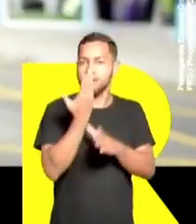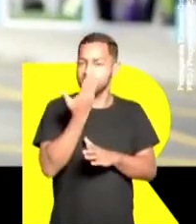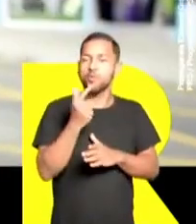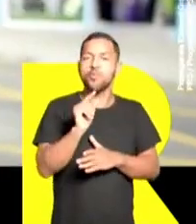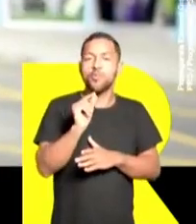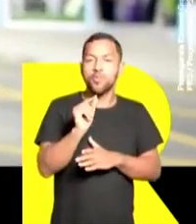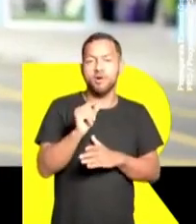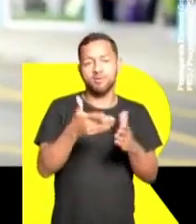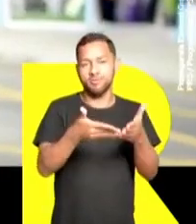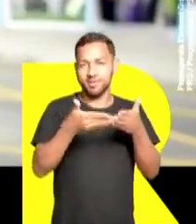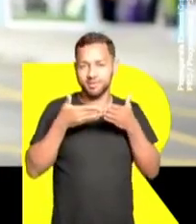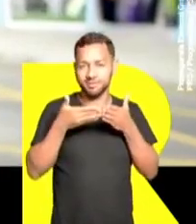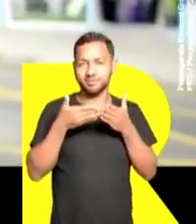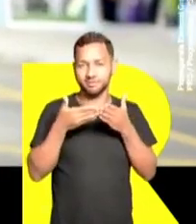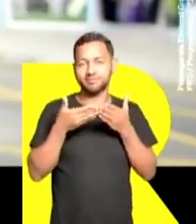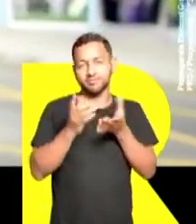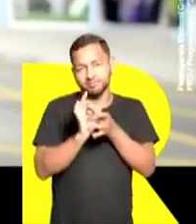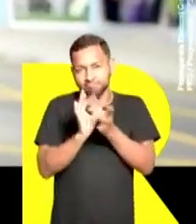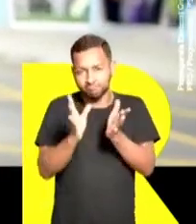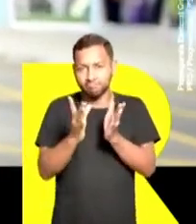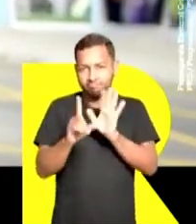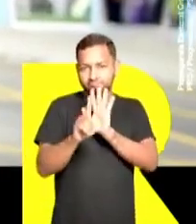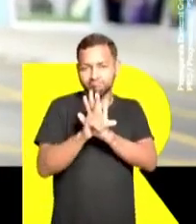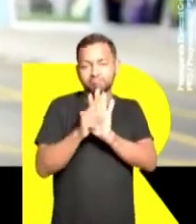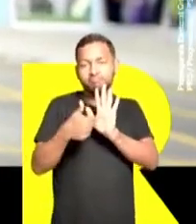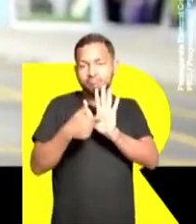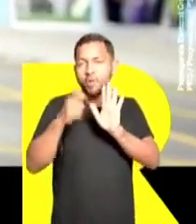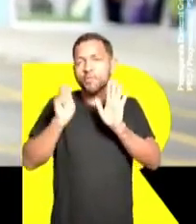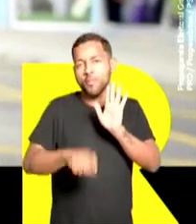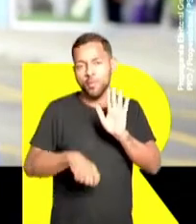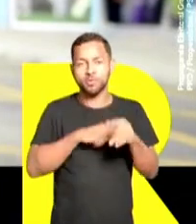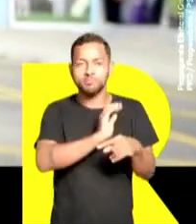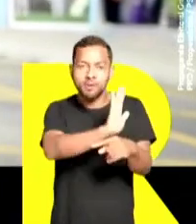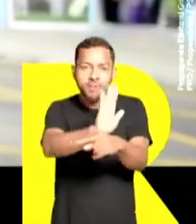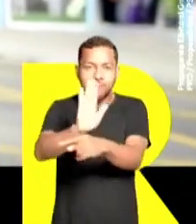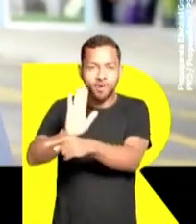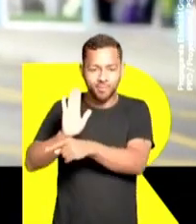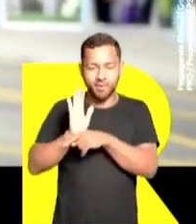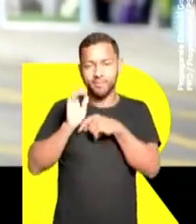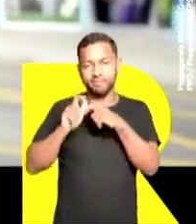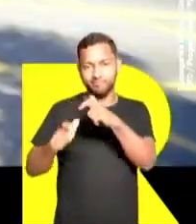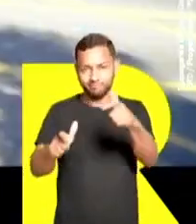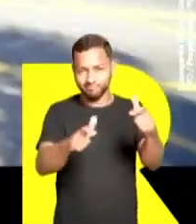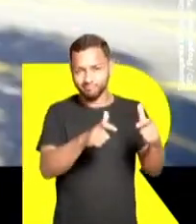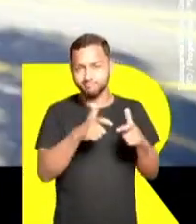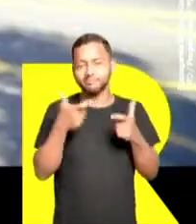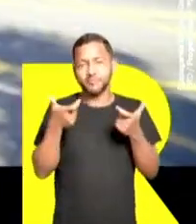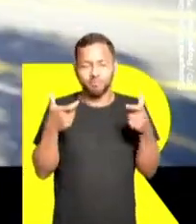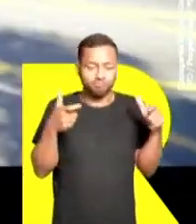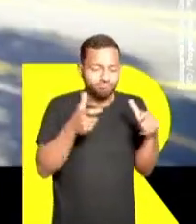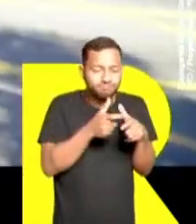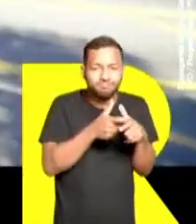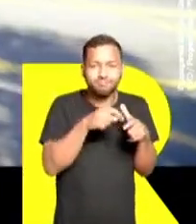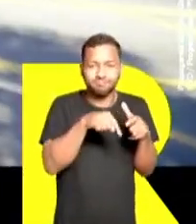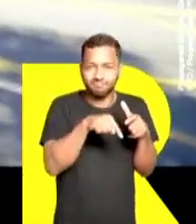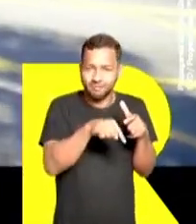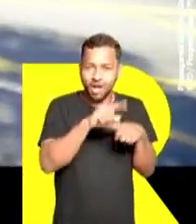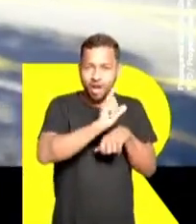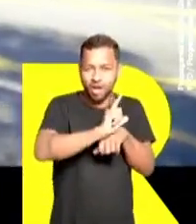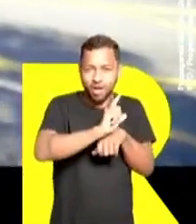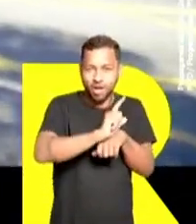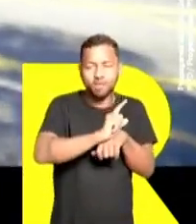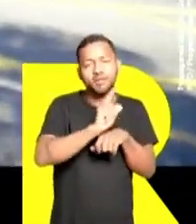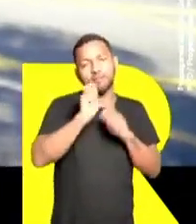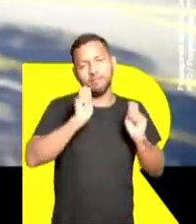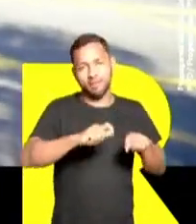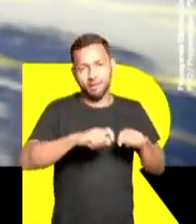aonde a licença de funcionamento tornasse uma realidade para esses comerciantes. É no pequeno que mais